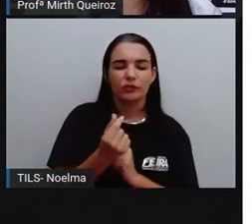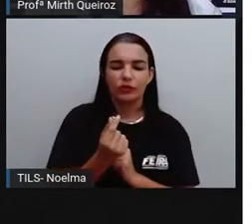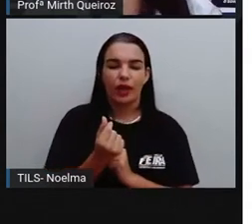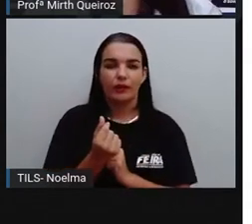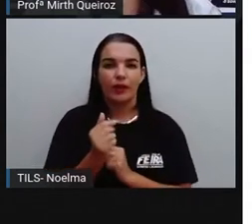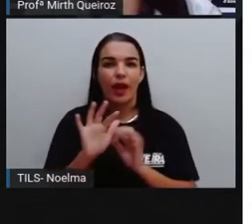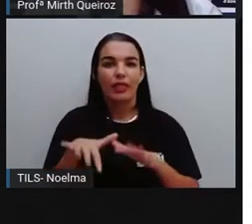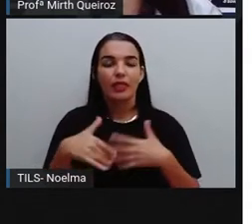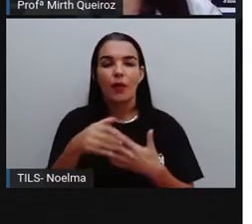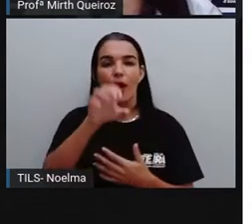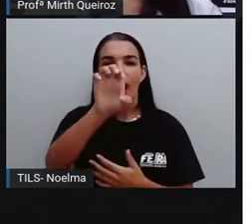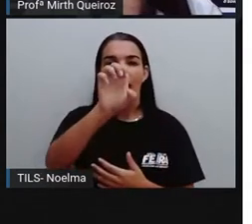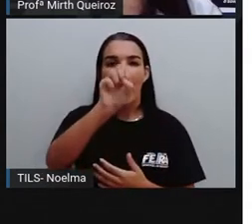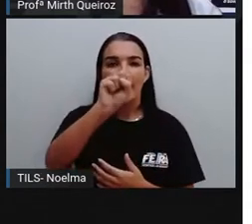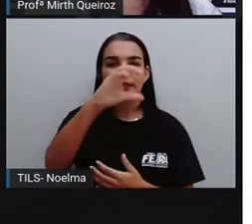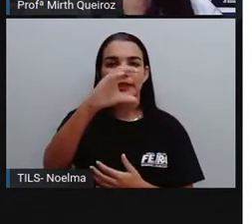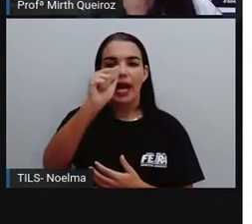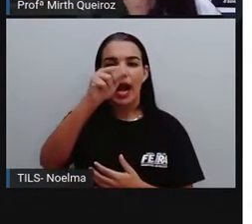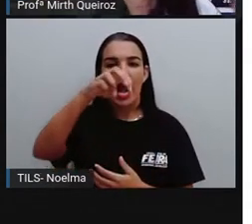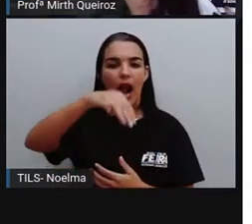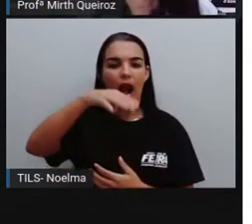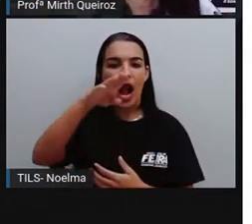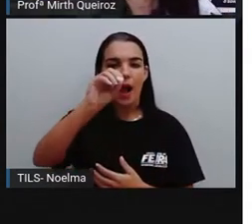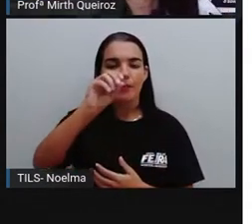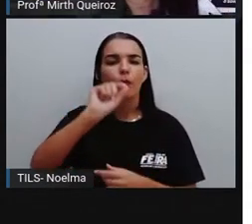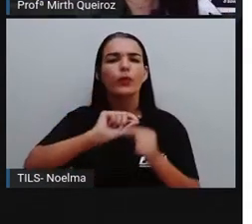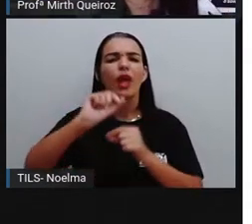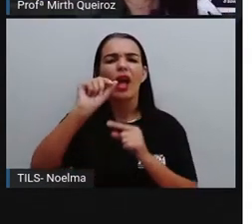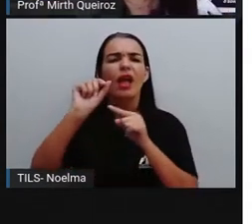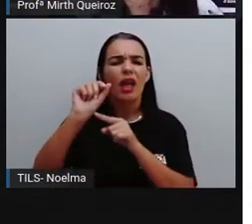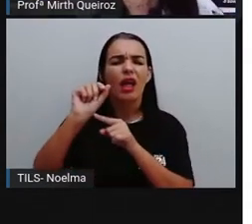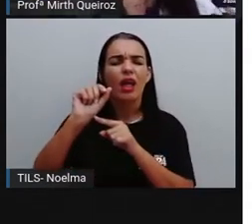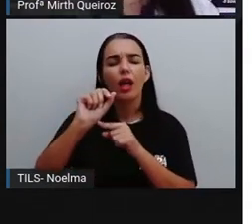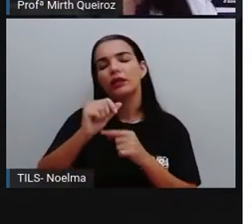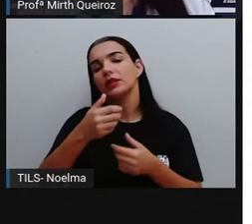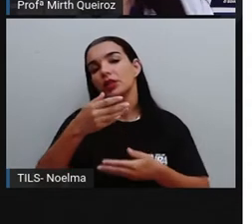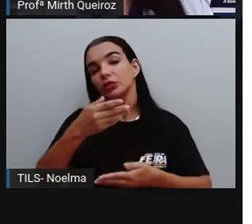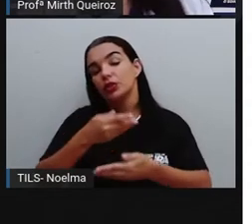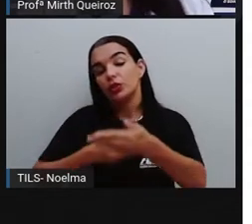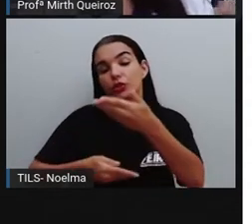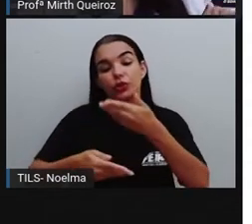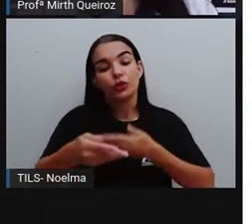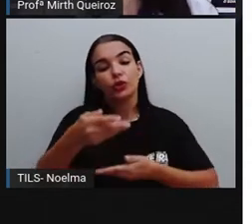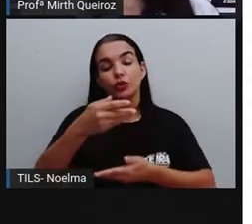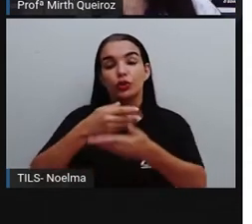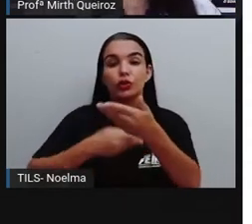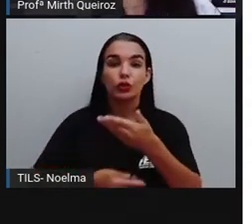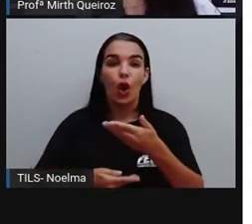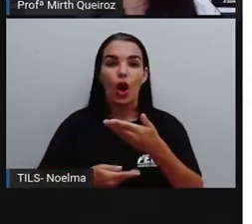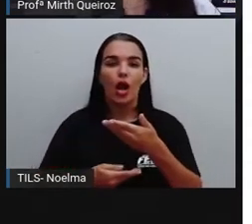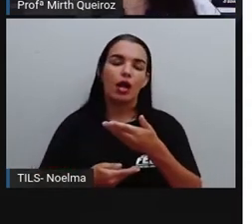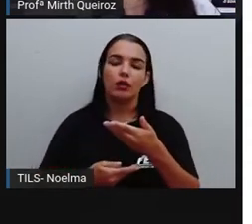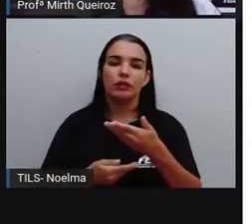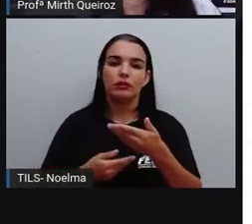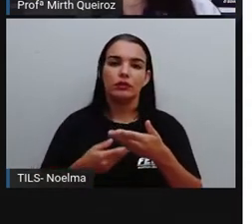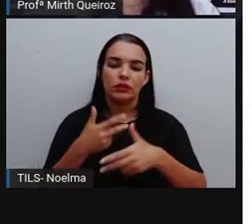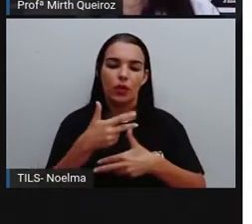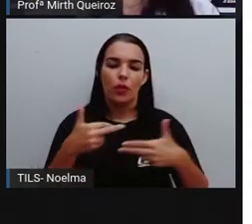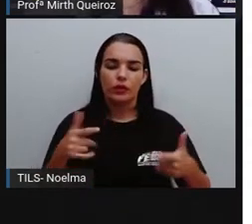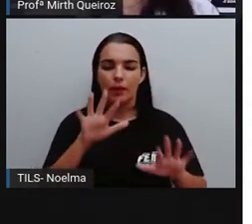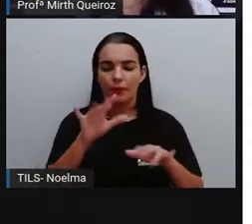troca de mercadoria. Então, se eu produzo tomate e Noelma, ela produz ali